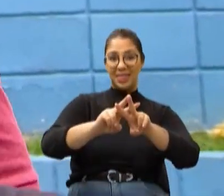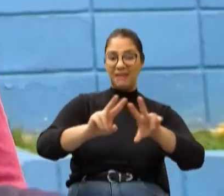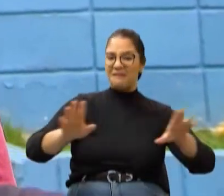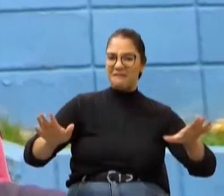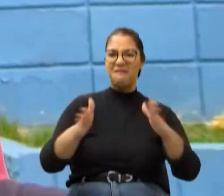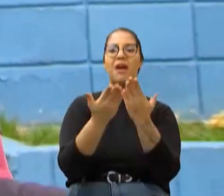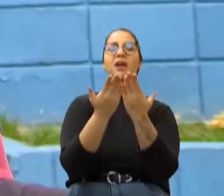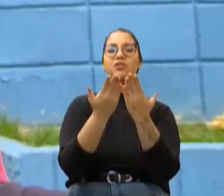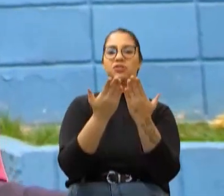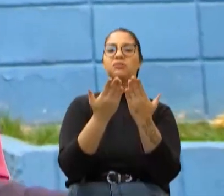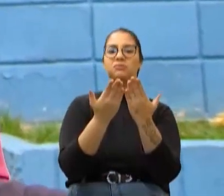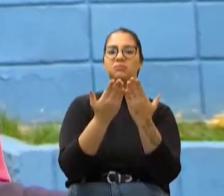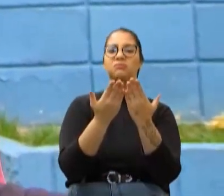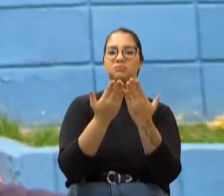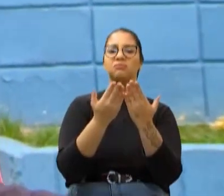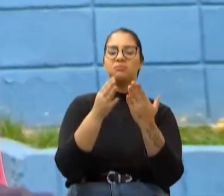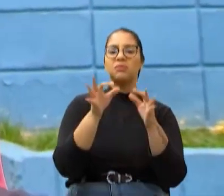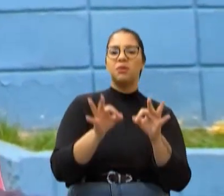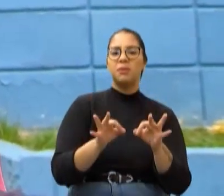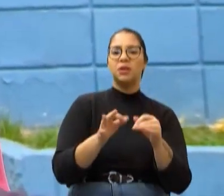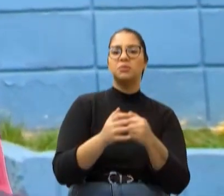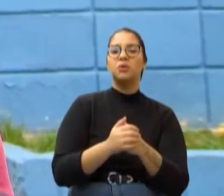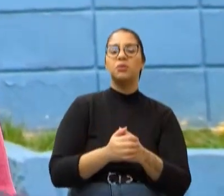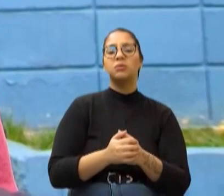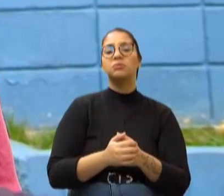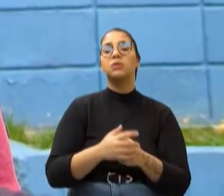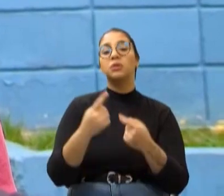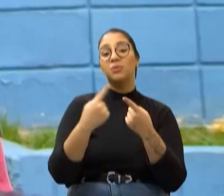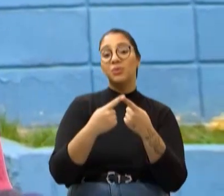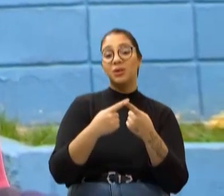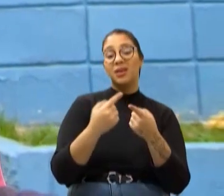mais fundações, casas, possam ser fechadas,